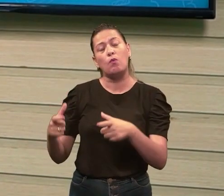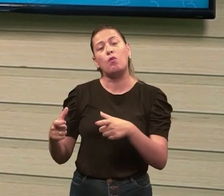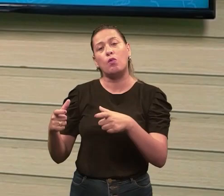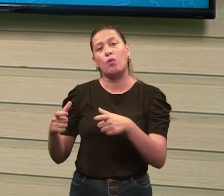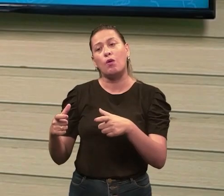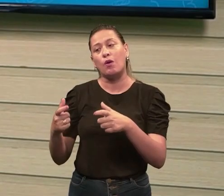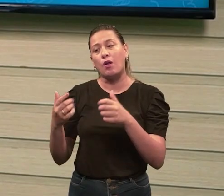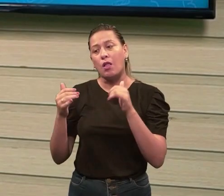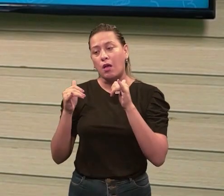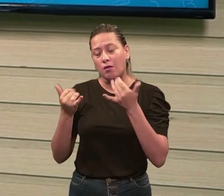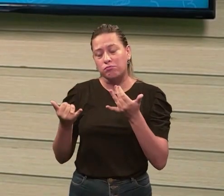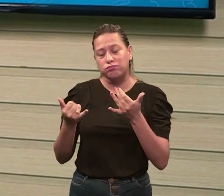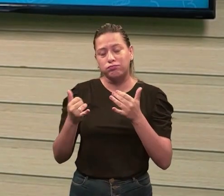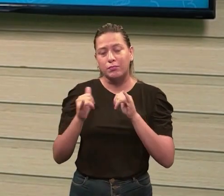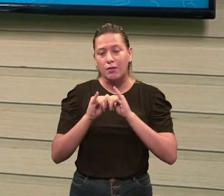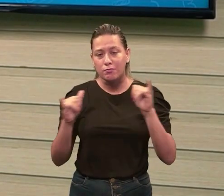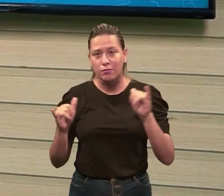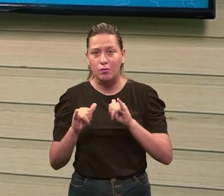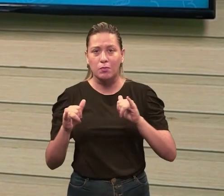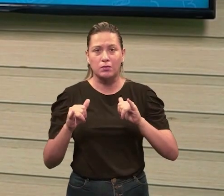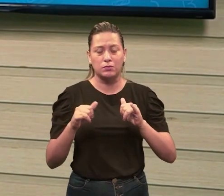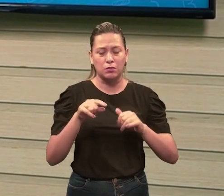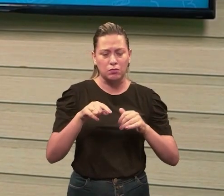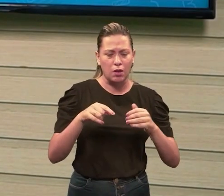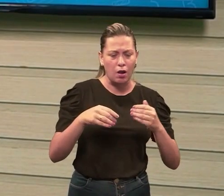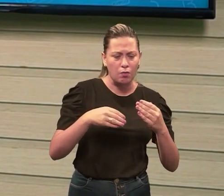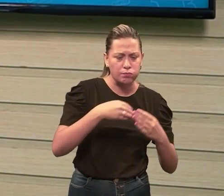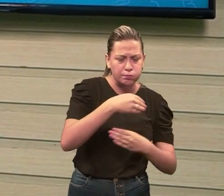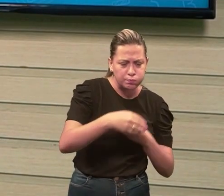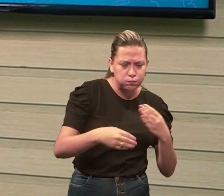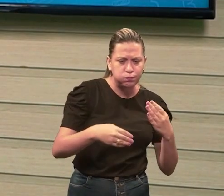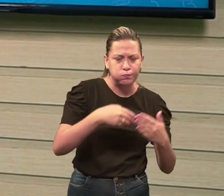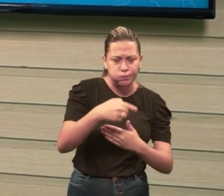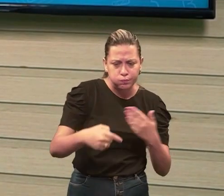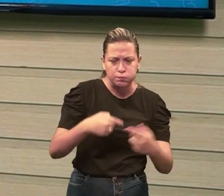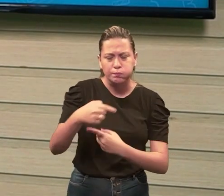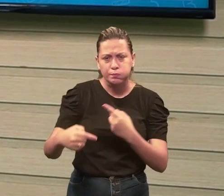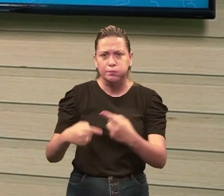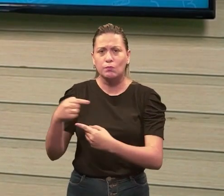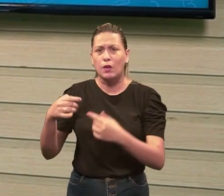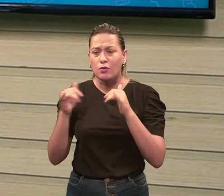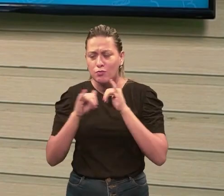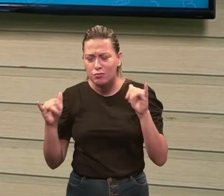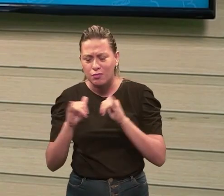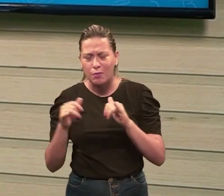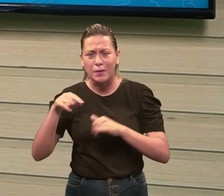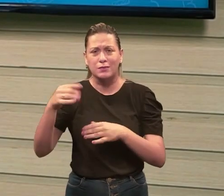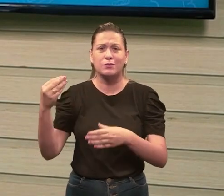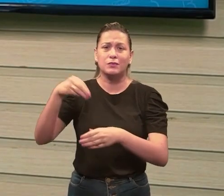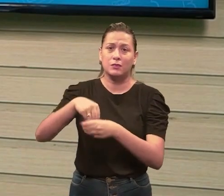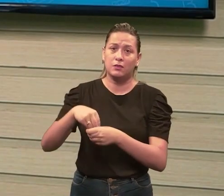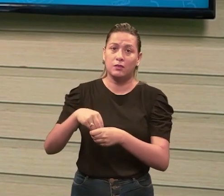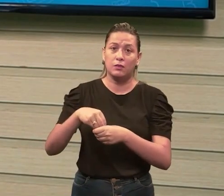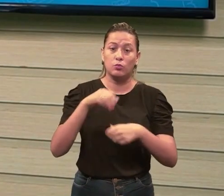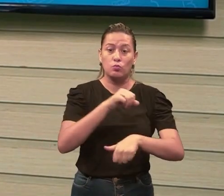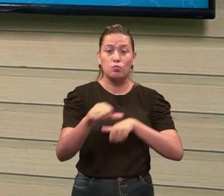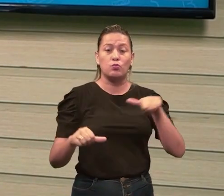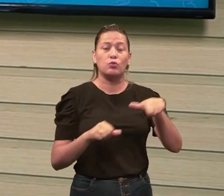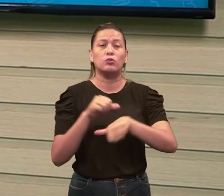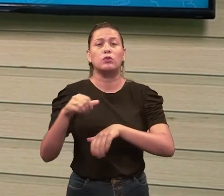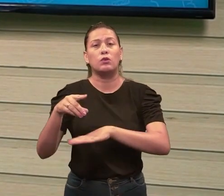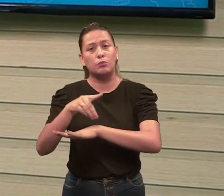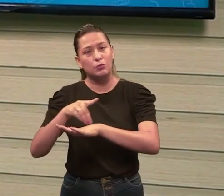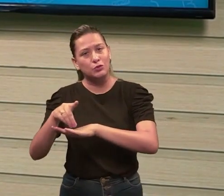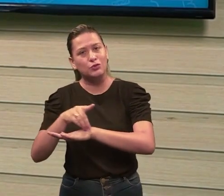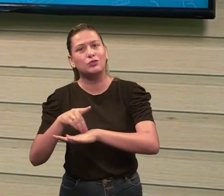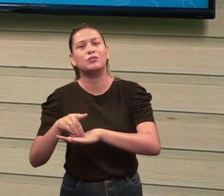informações, eram rolos bem grandes, né? Para poder conter essas informações. mudando para o digital, né? Que é o